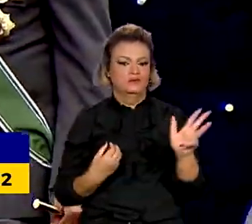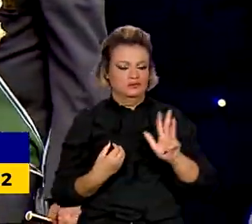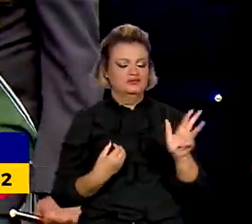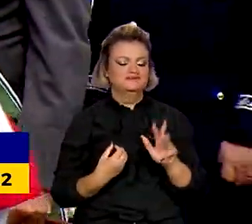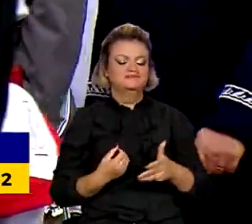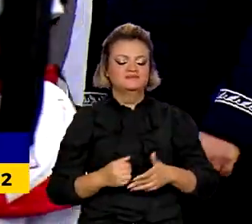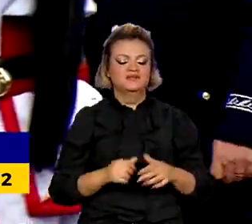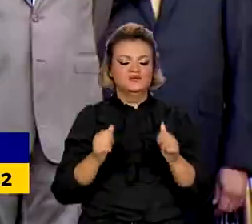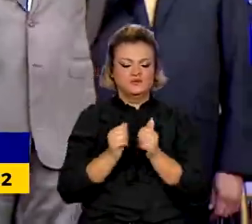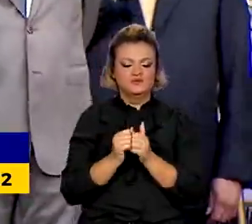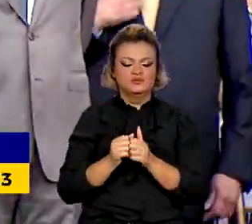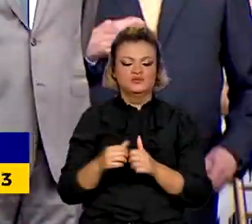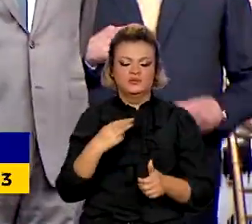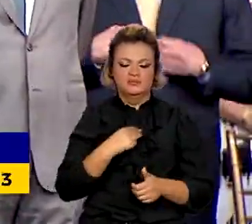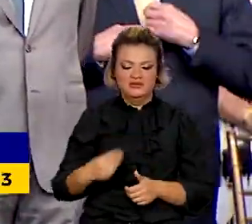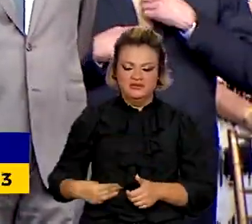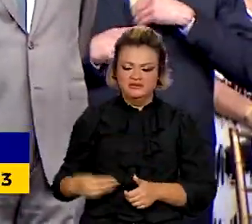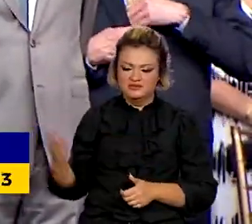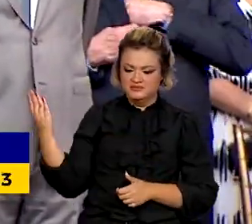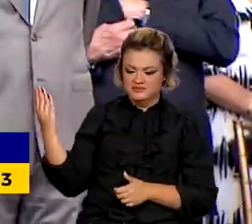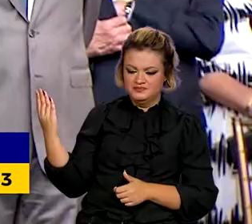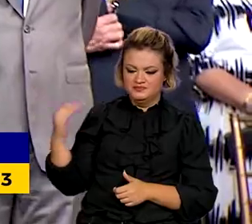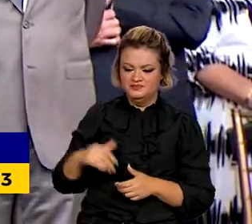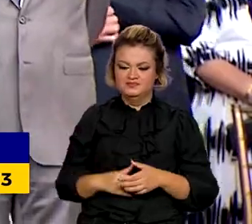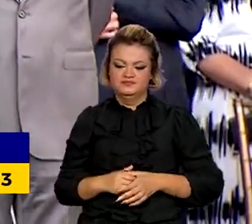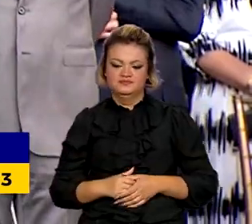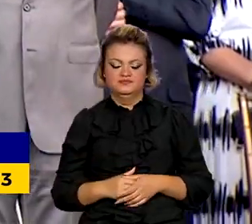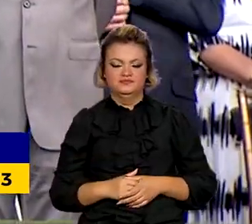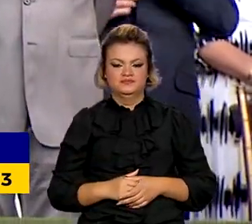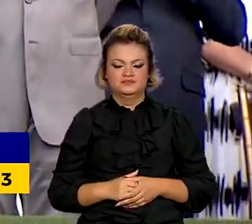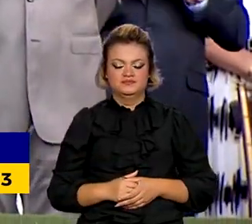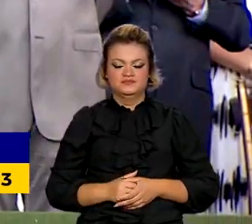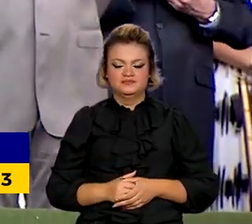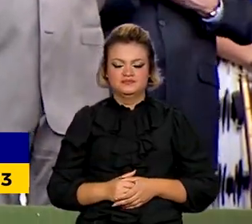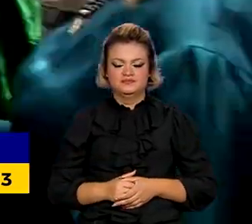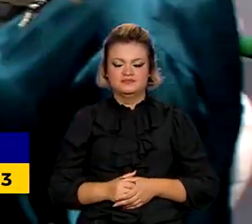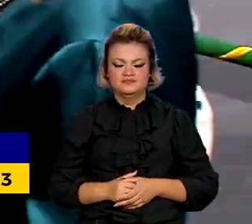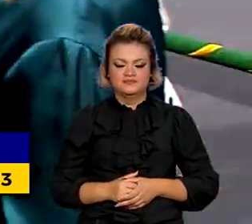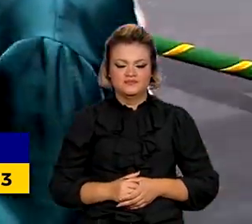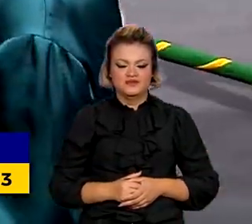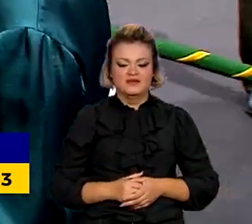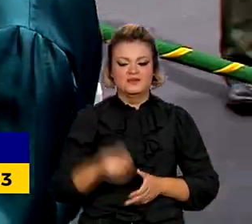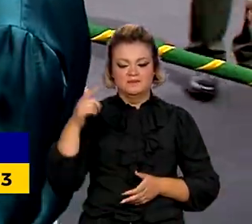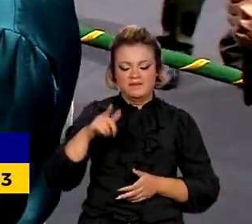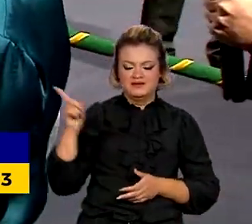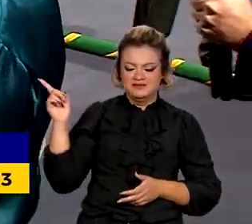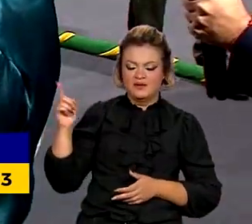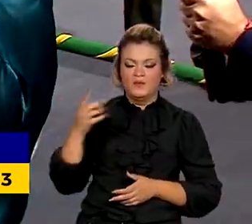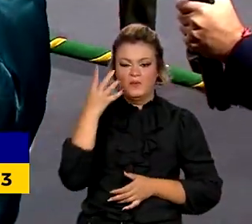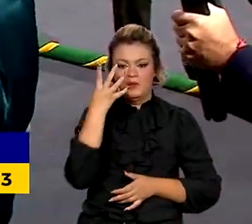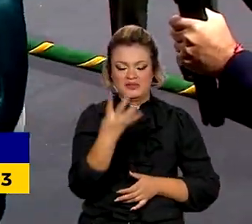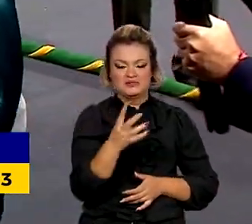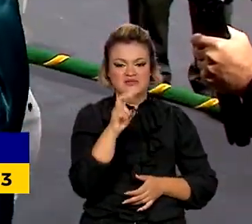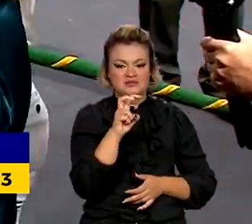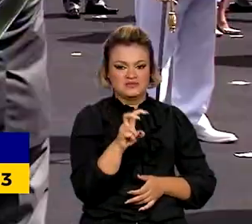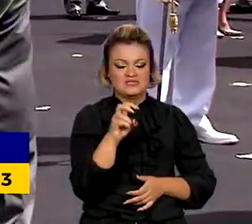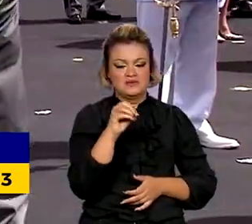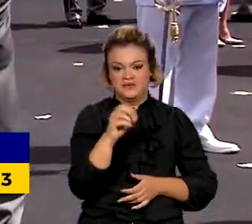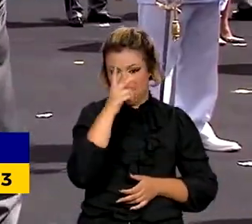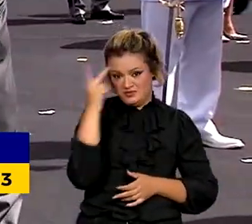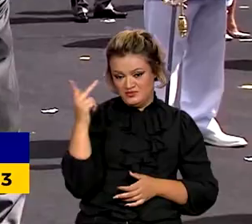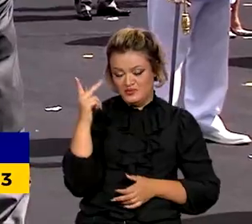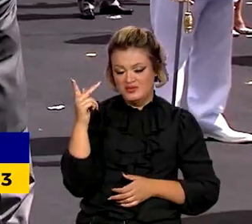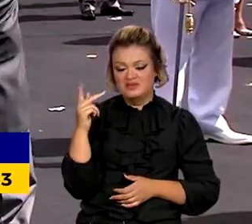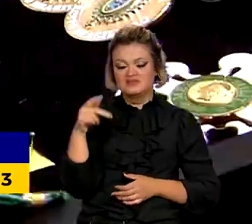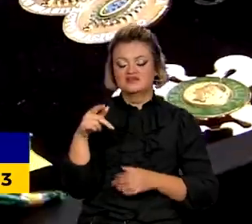do presidente Lula e também do ministro da Defesa, José Murcho Monteiro. Além disso, 450 brasileiros